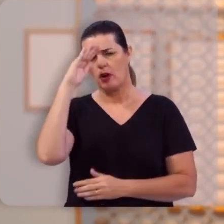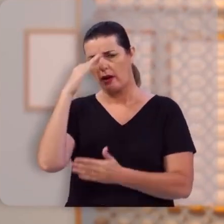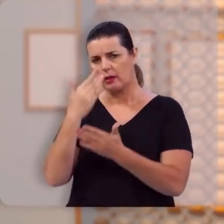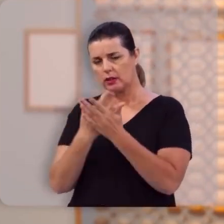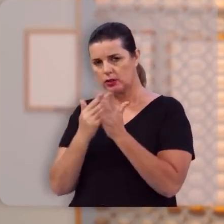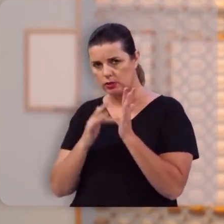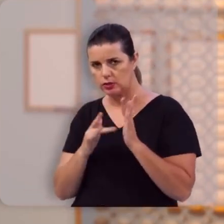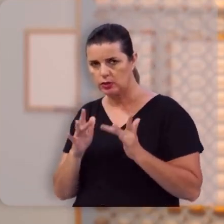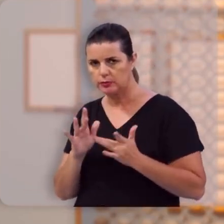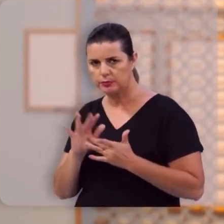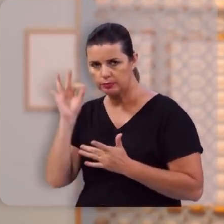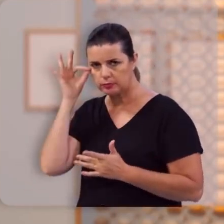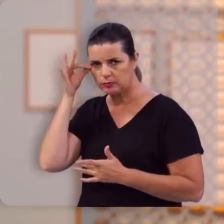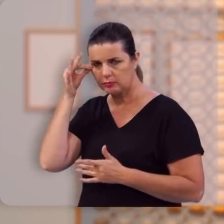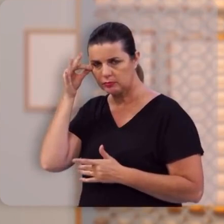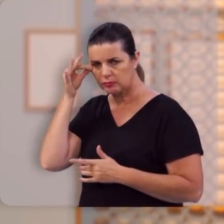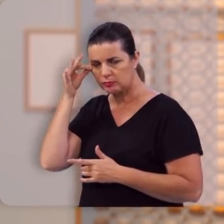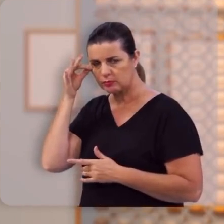crê em Jesus,